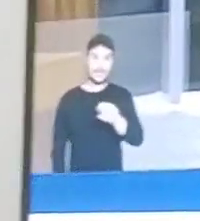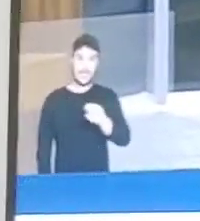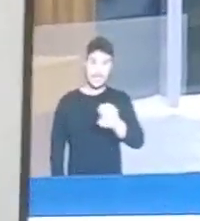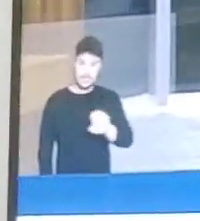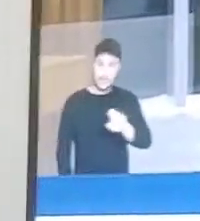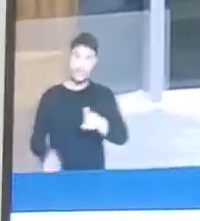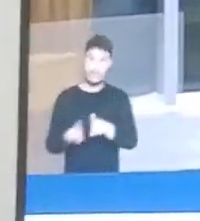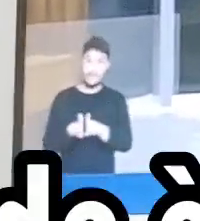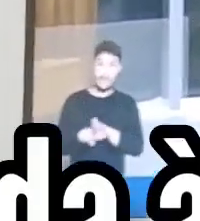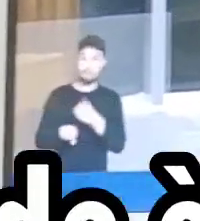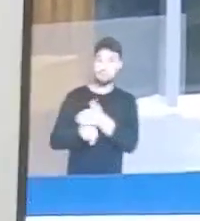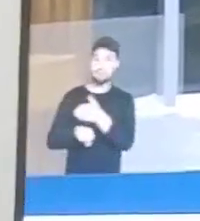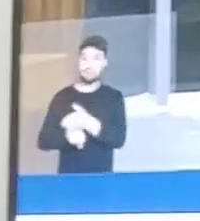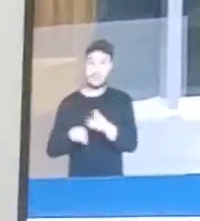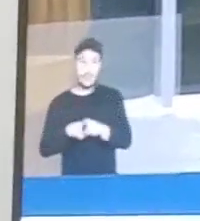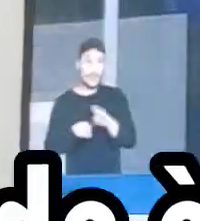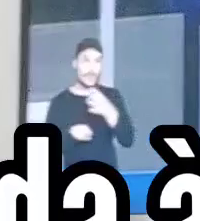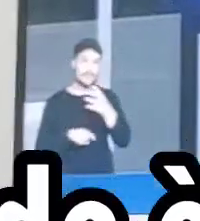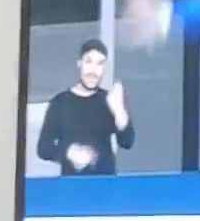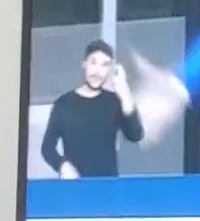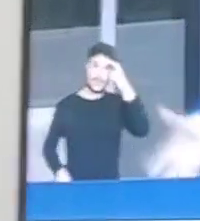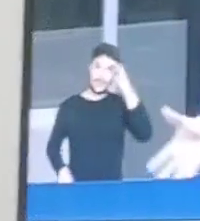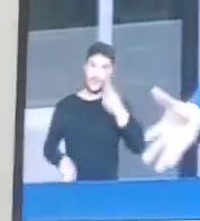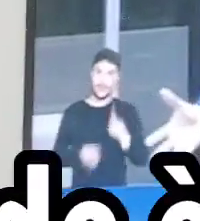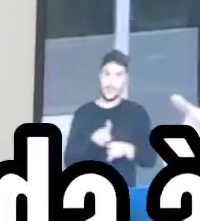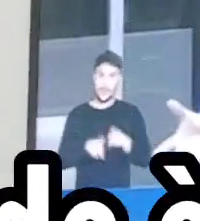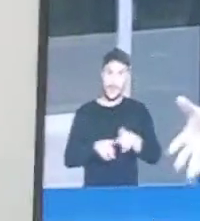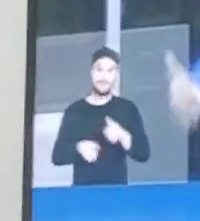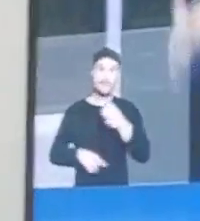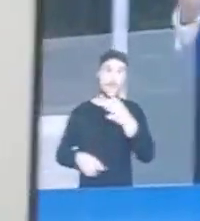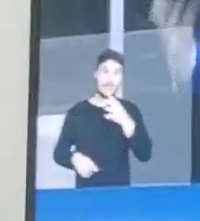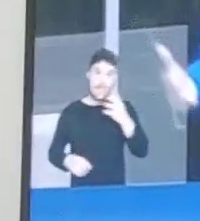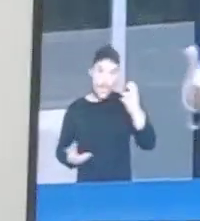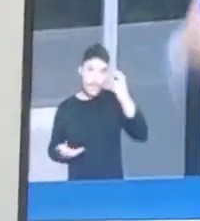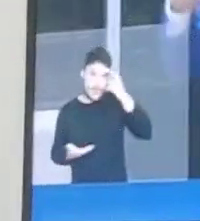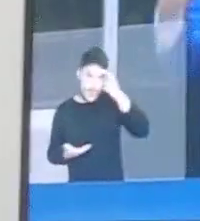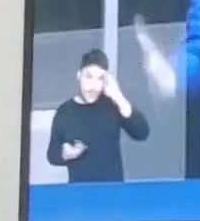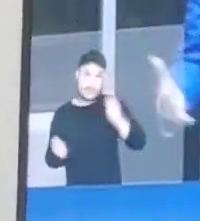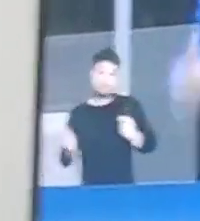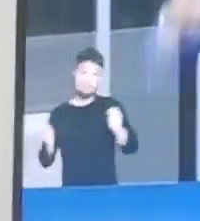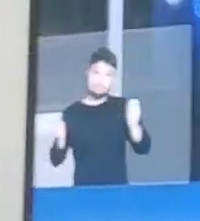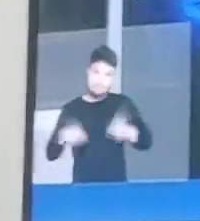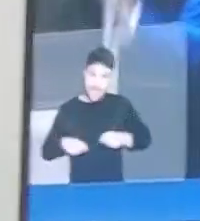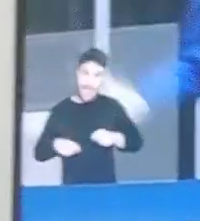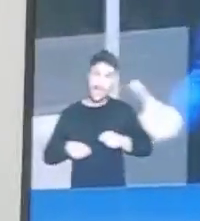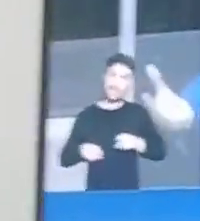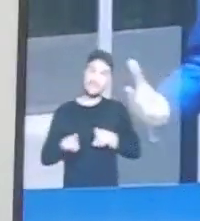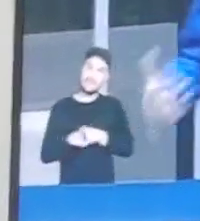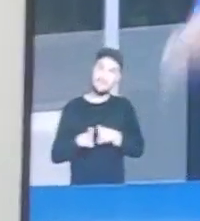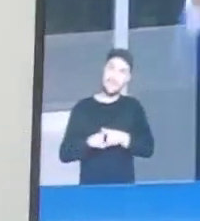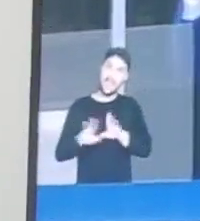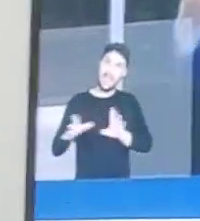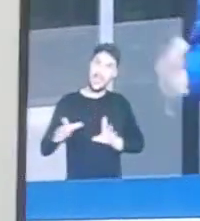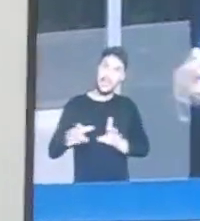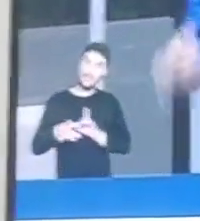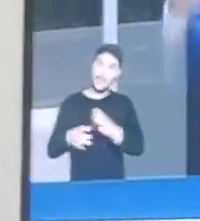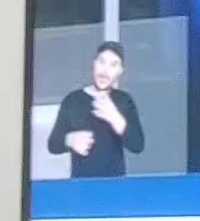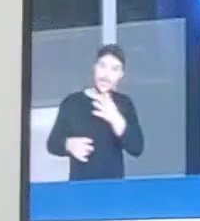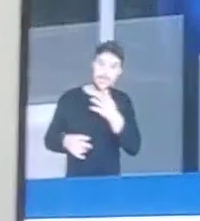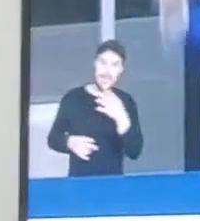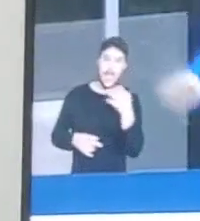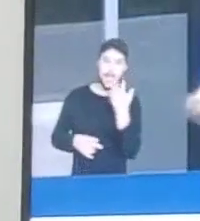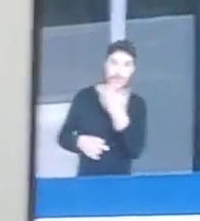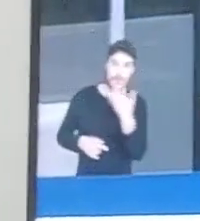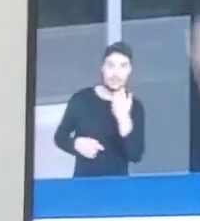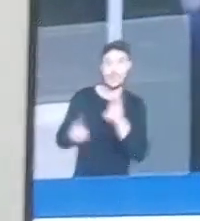PEC 309 de 2014. O que isso quer dizer? O essa PEC trata? Na verdade estão incluindo aí as fontes